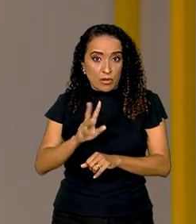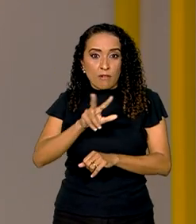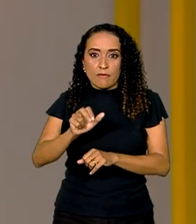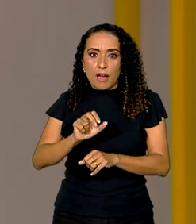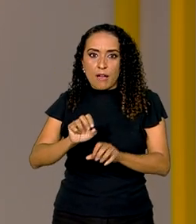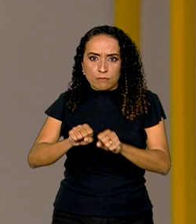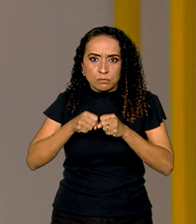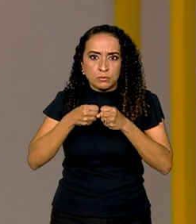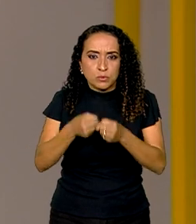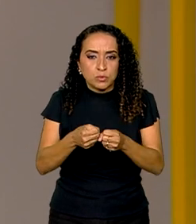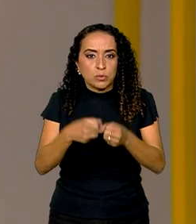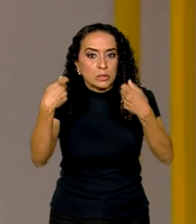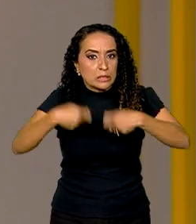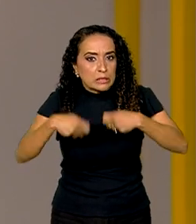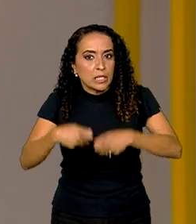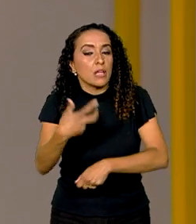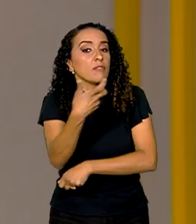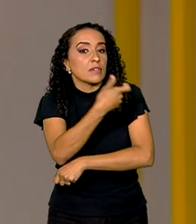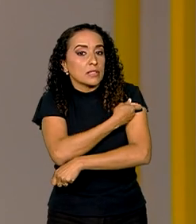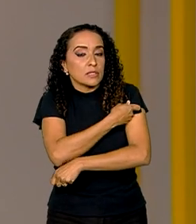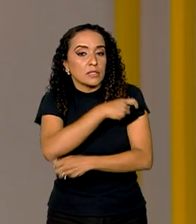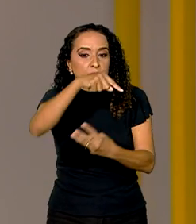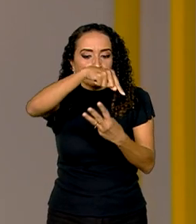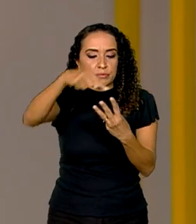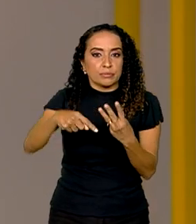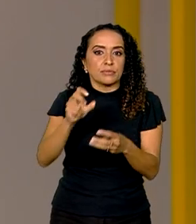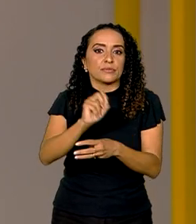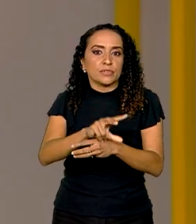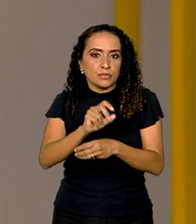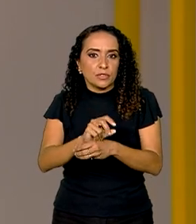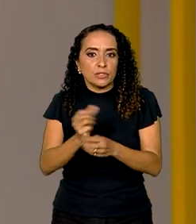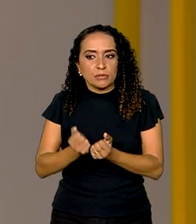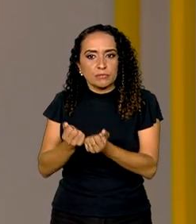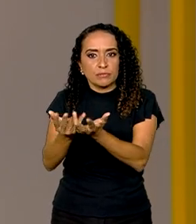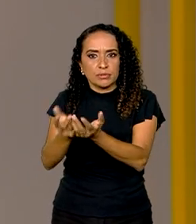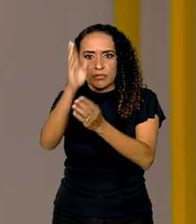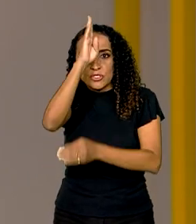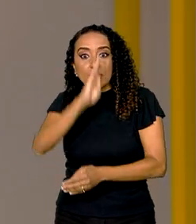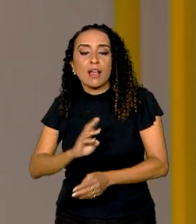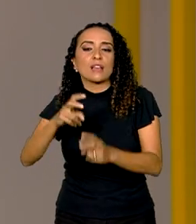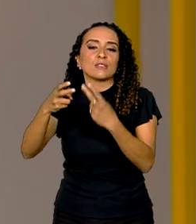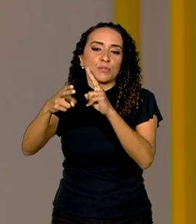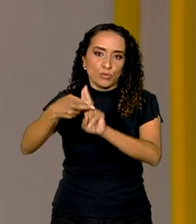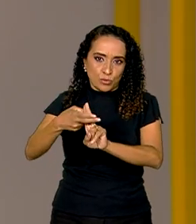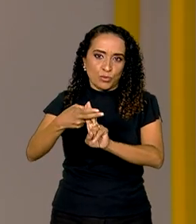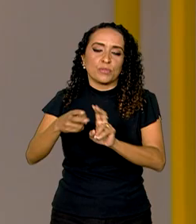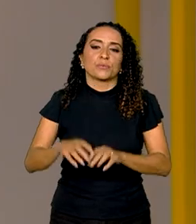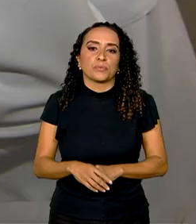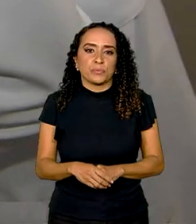reforçar a necessidade da vacina tríplice viral oferecida de graça pelo SUS.